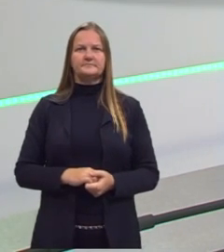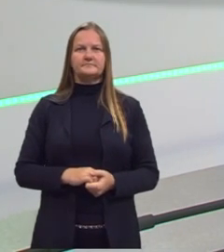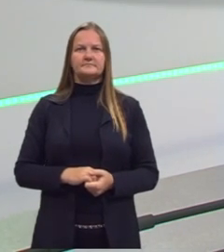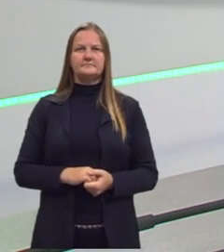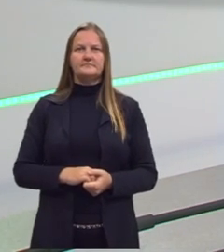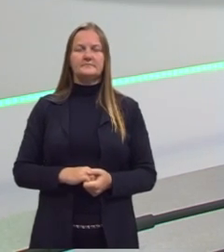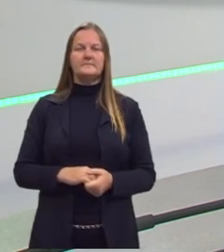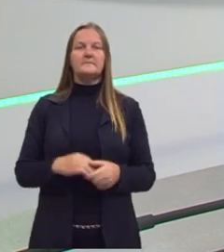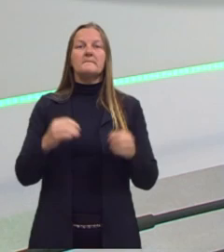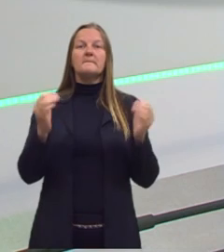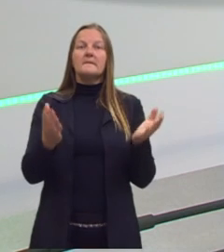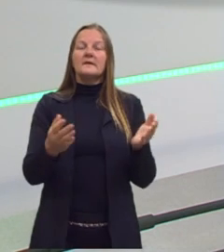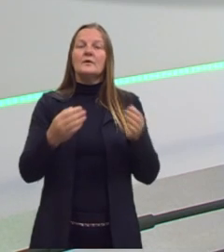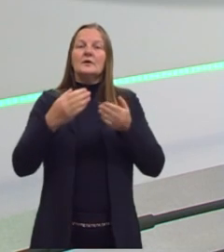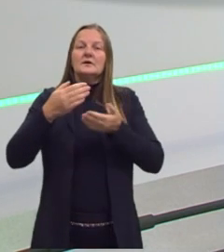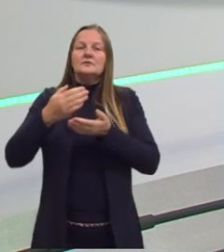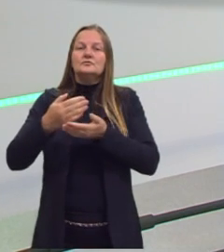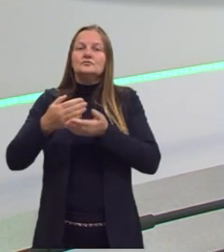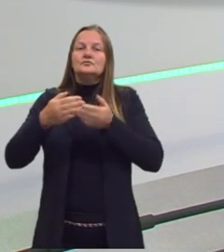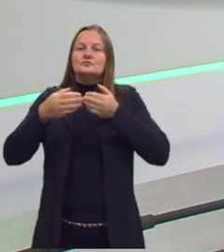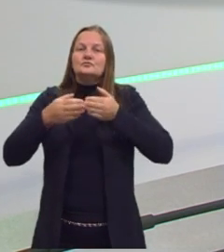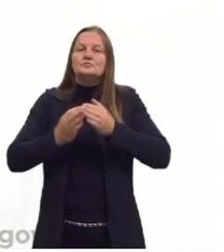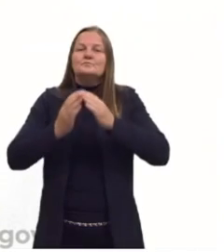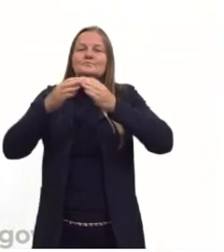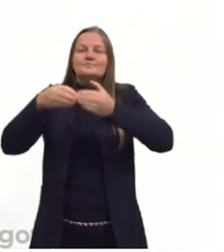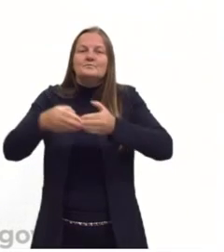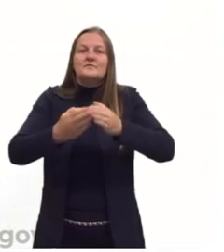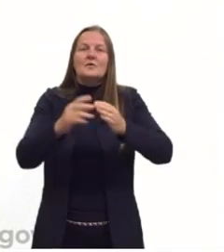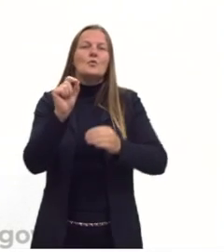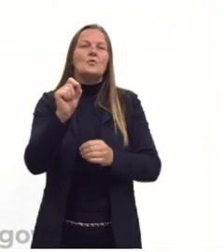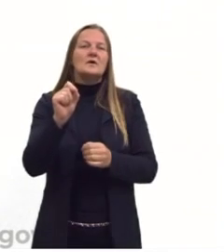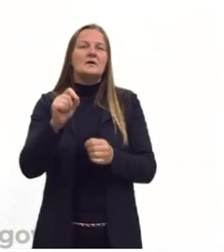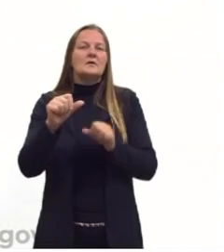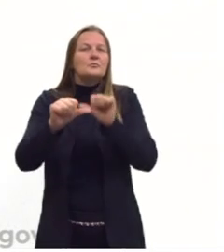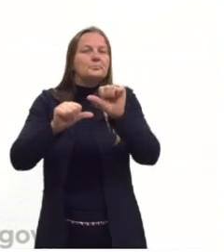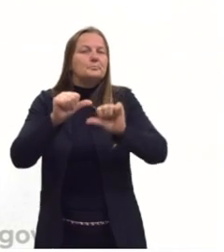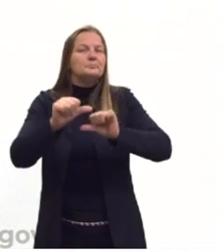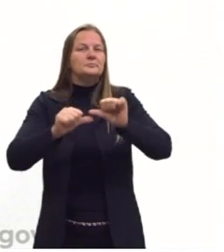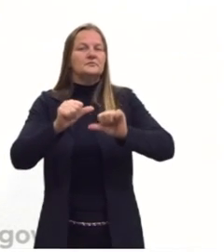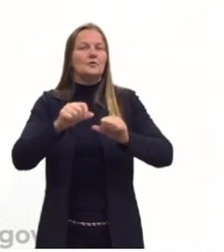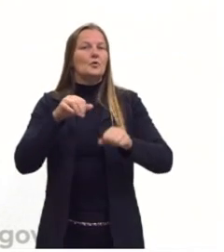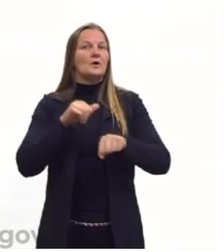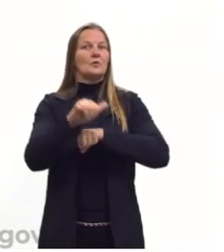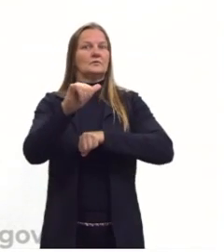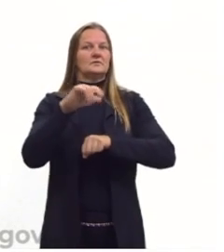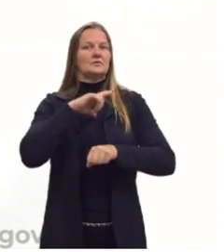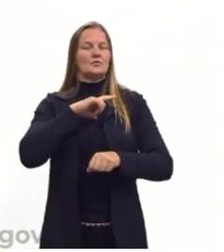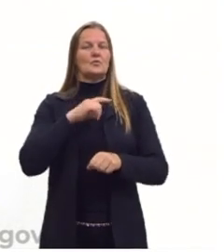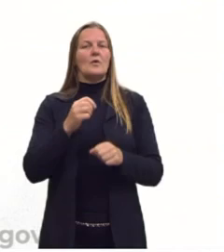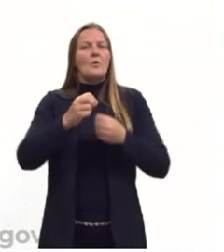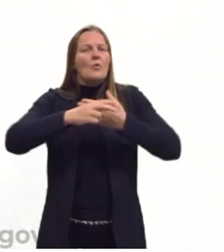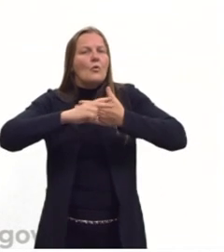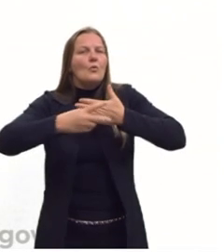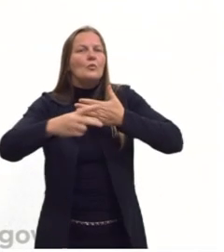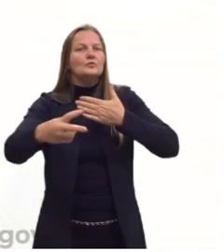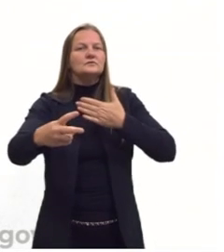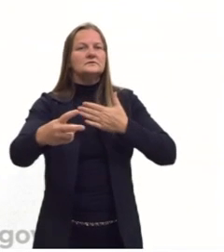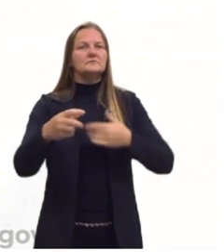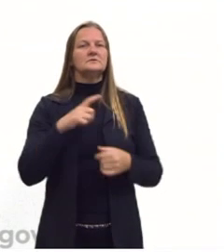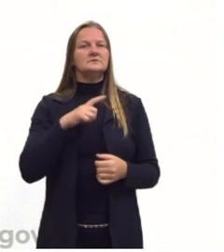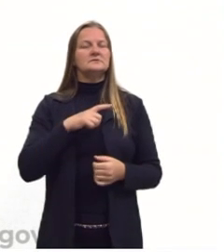E aqui, então, as navegações. O que elas foram? O que motivou elas a acontecerem? Quais foram as consequências?